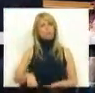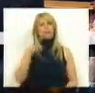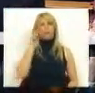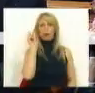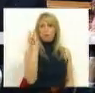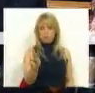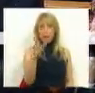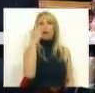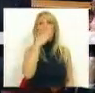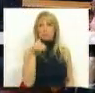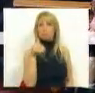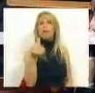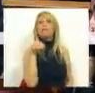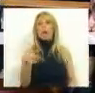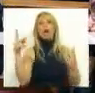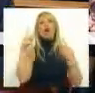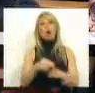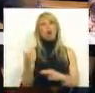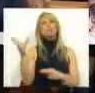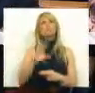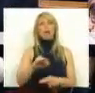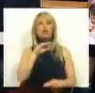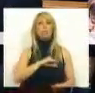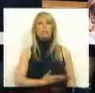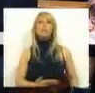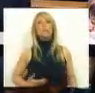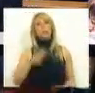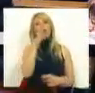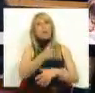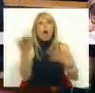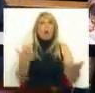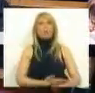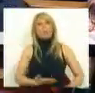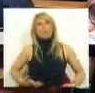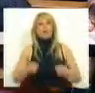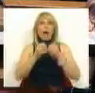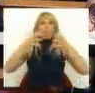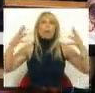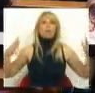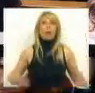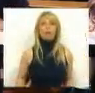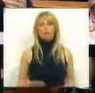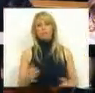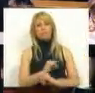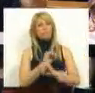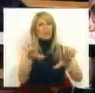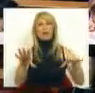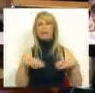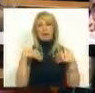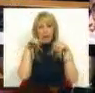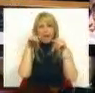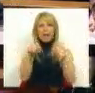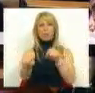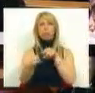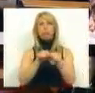para ver se não vêm aí mais cortes em subsídio de desemprego com o argumento que o desemprego está a aumentar. É inaceitável que seja esta a